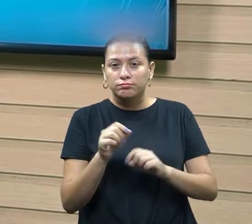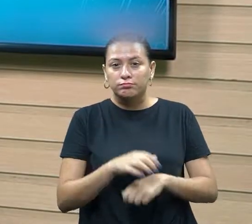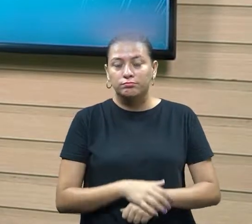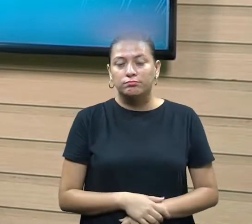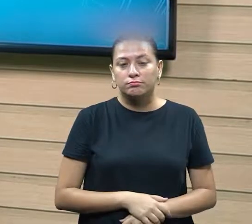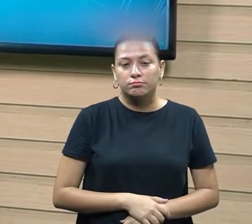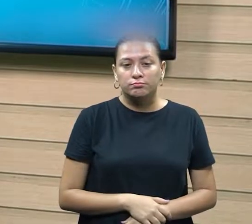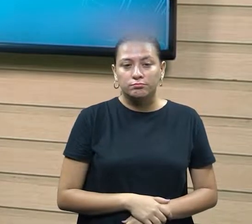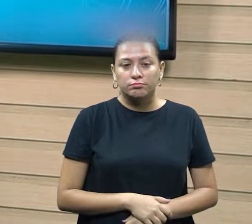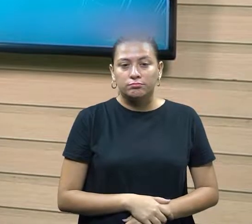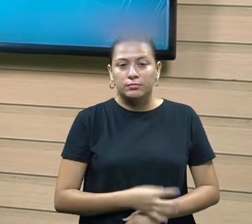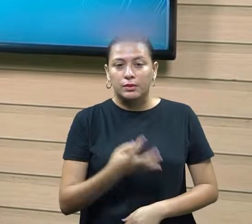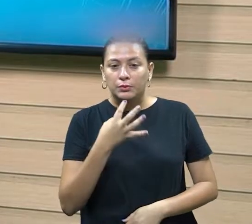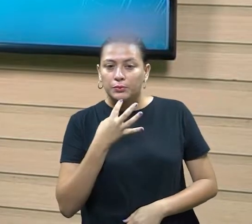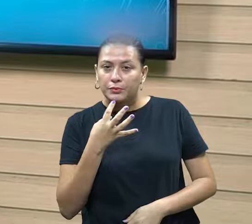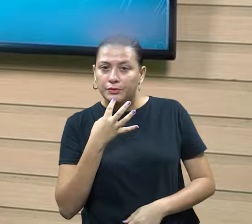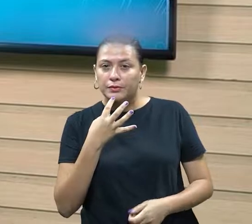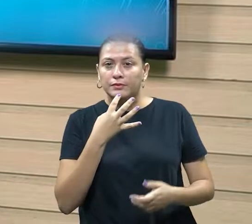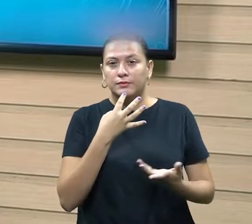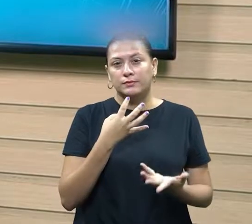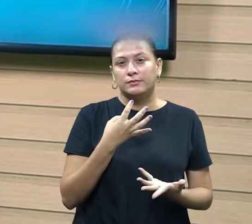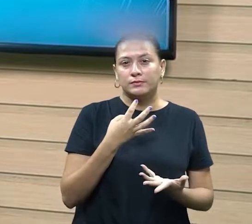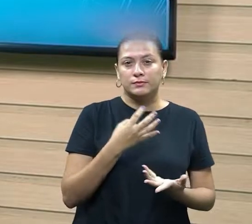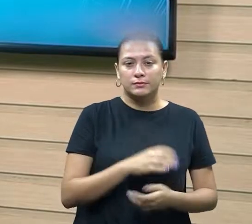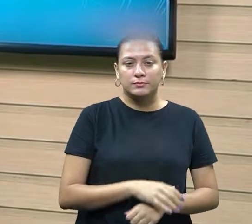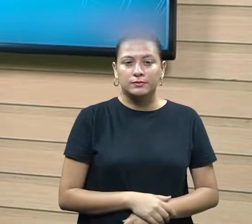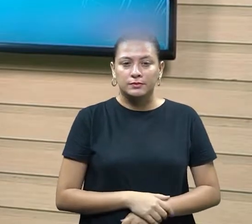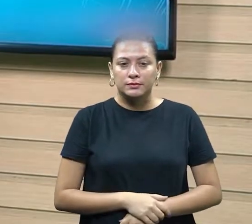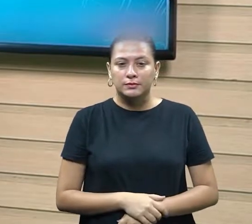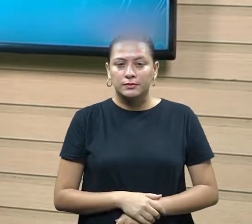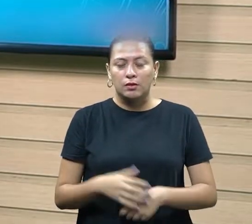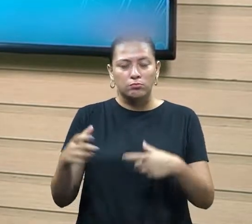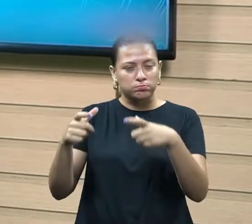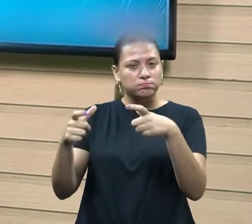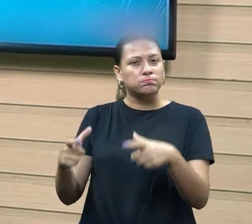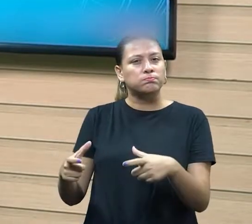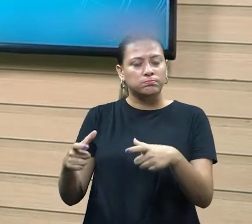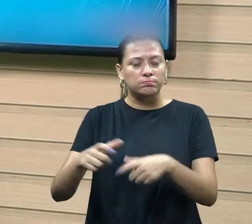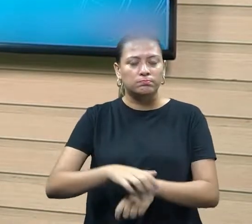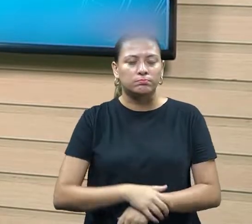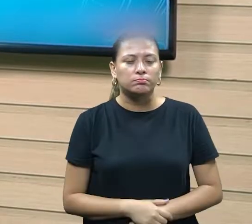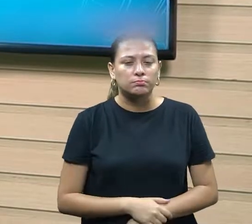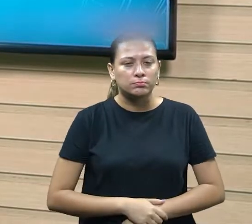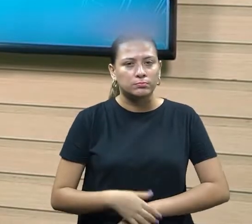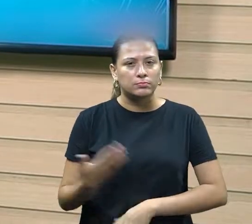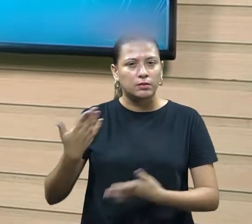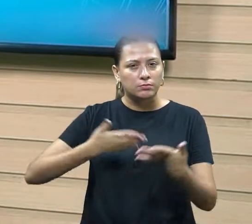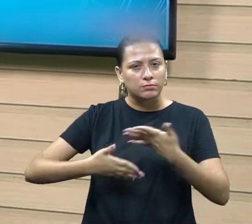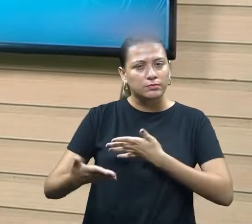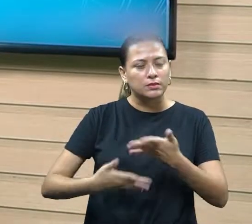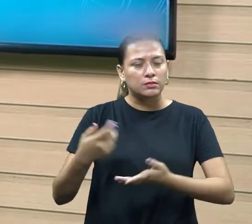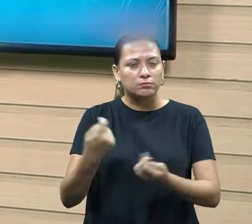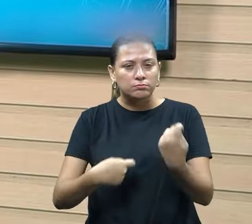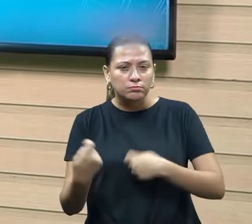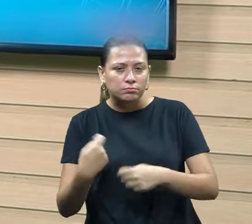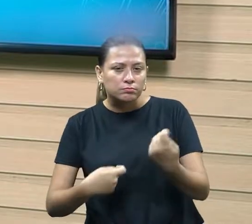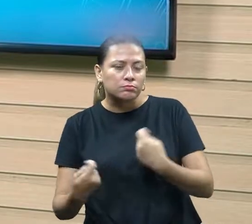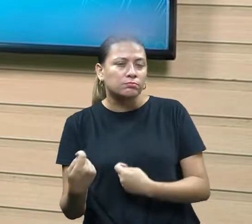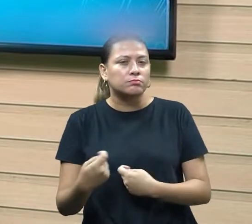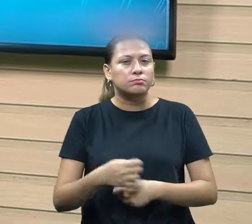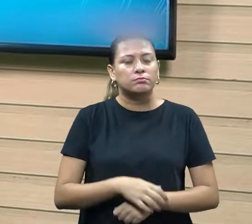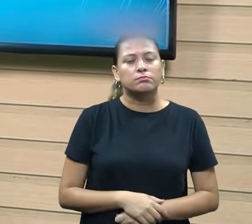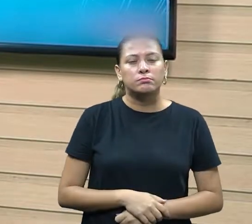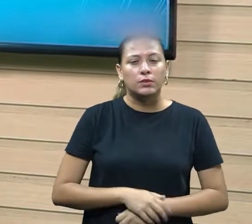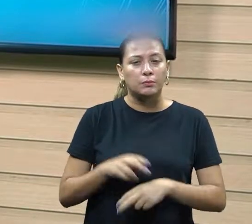E aí, novamente, a volta ao que a Taja falou, né? Conhecer o local em que você está se envolvendo. Por isso que o